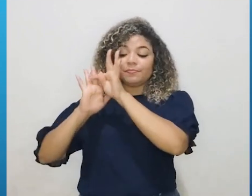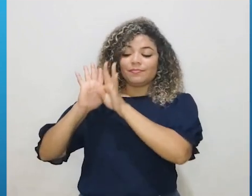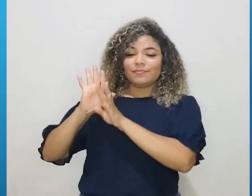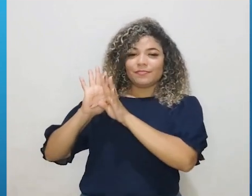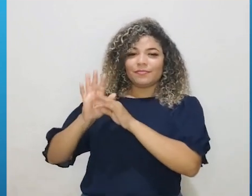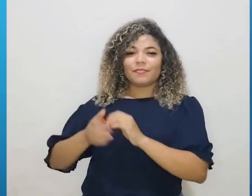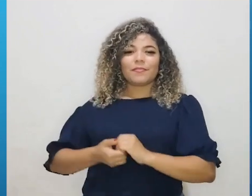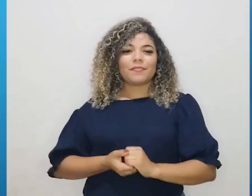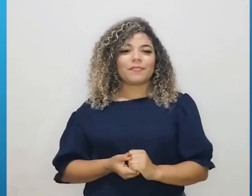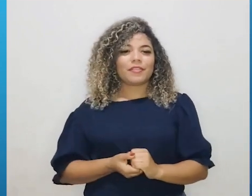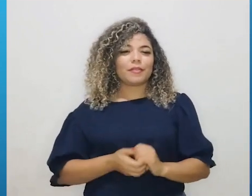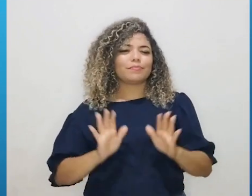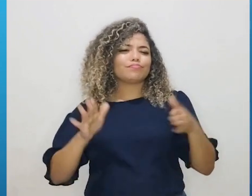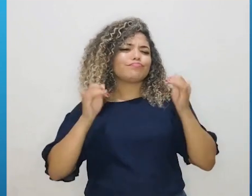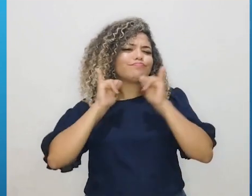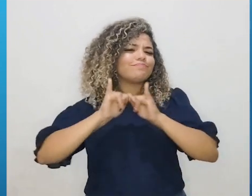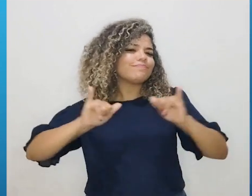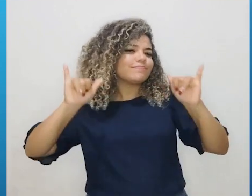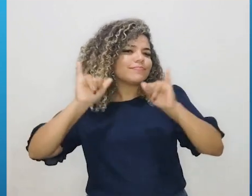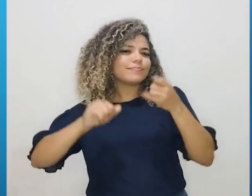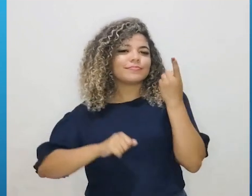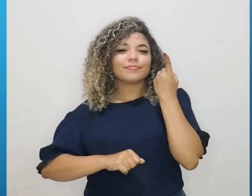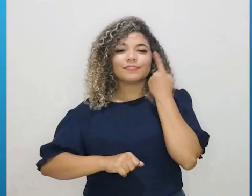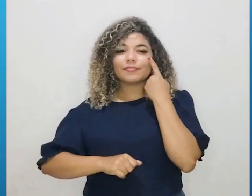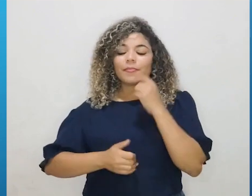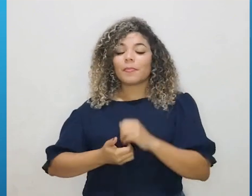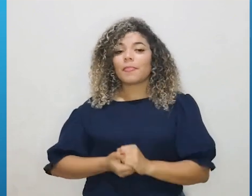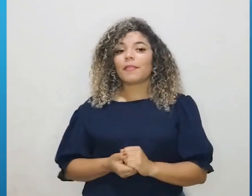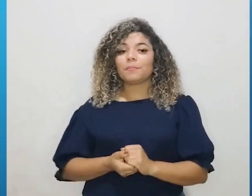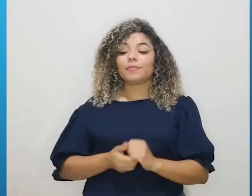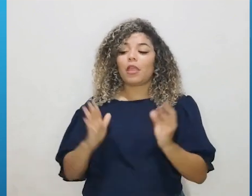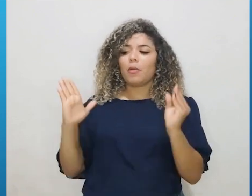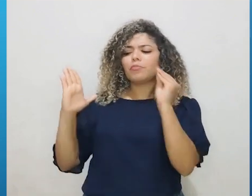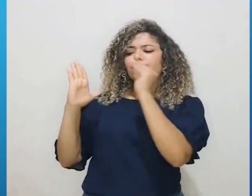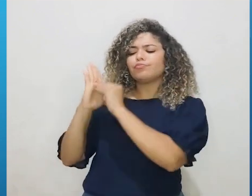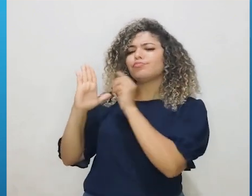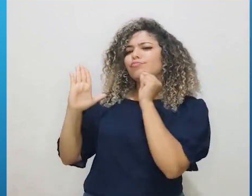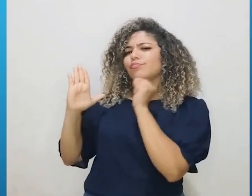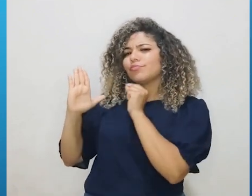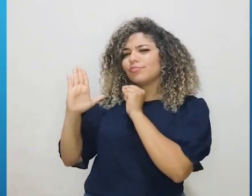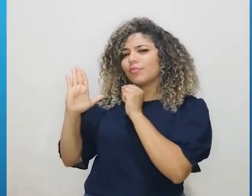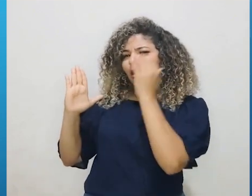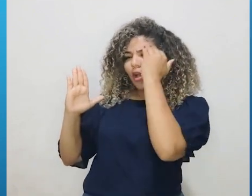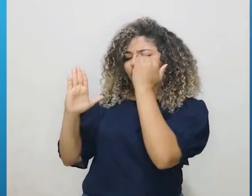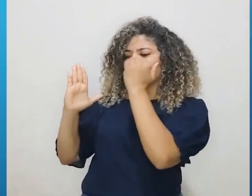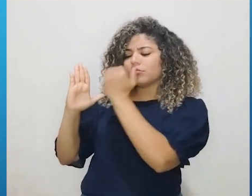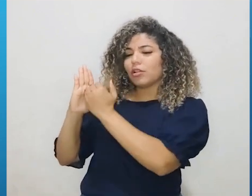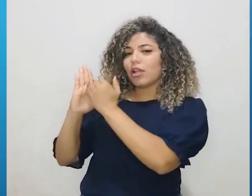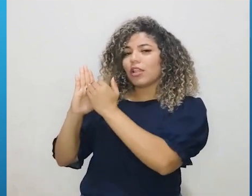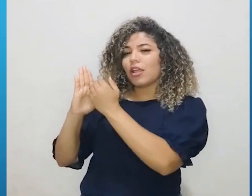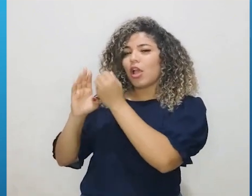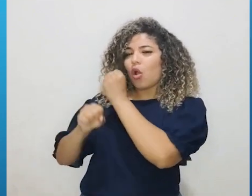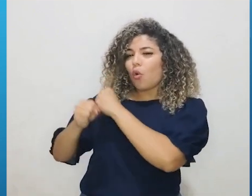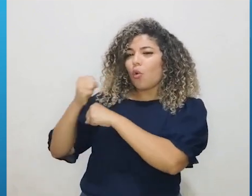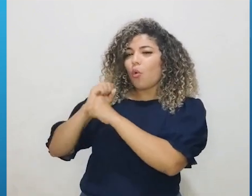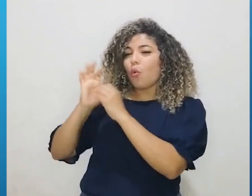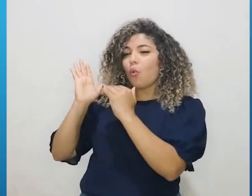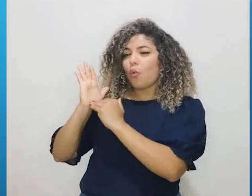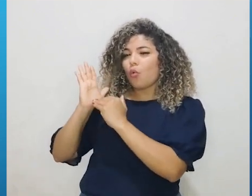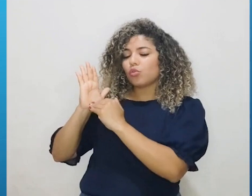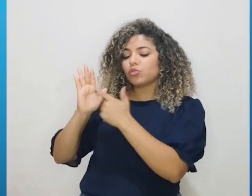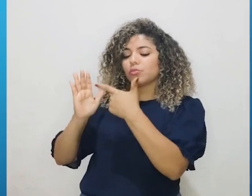vamos pegar as informações. Olha só, ele coloca para a gente que, de acordo com o último censo de 2022,